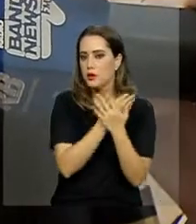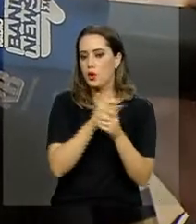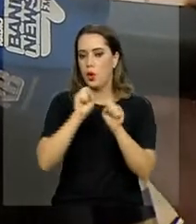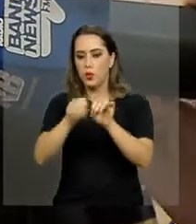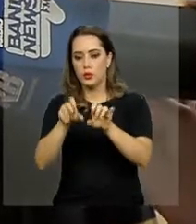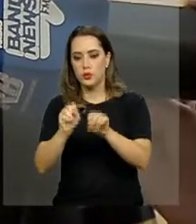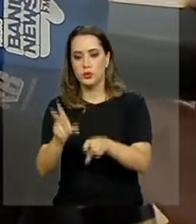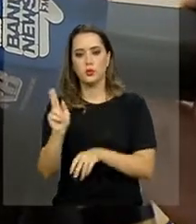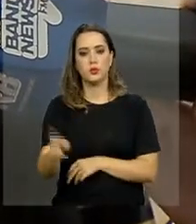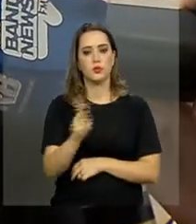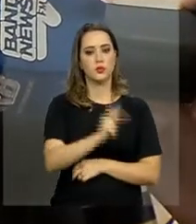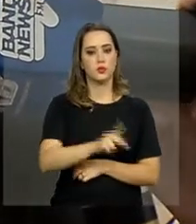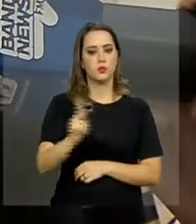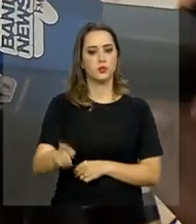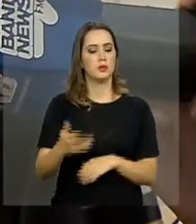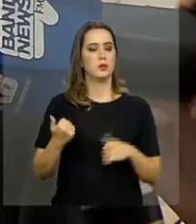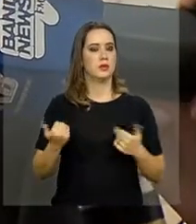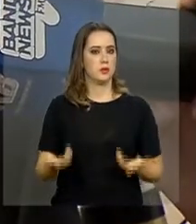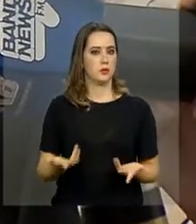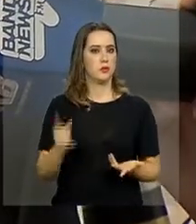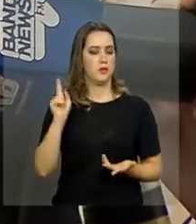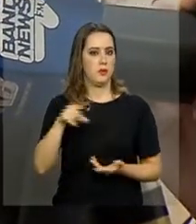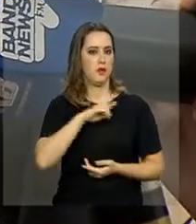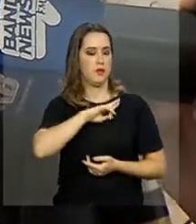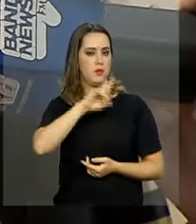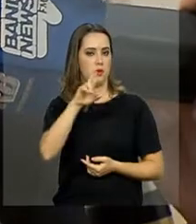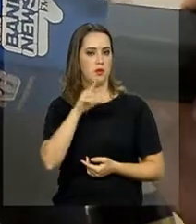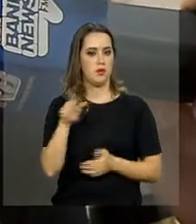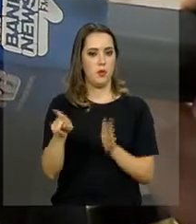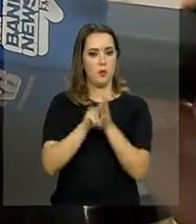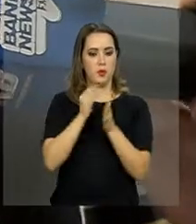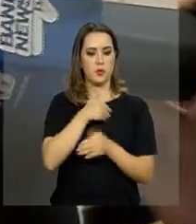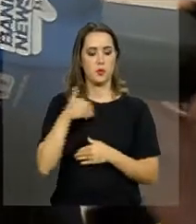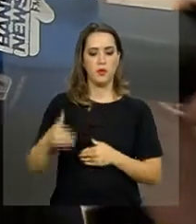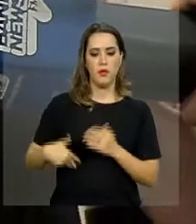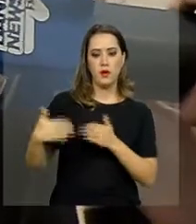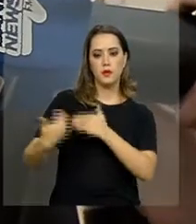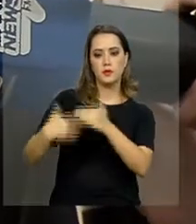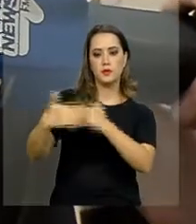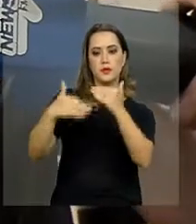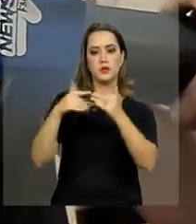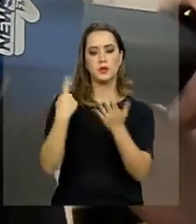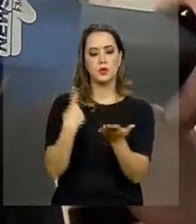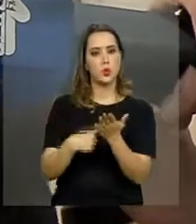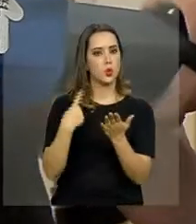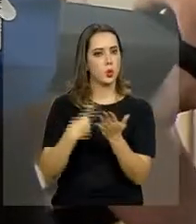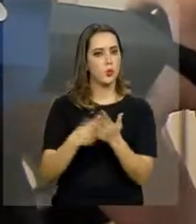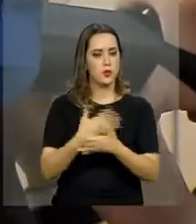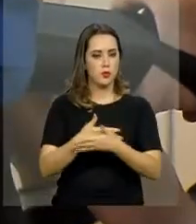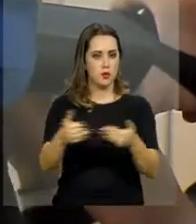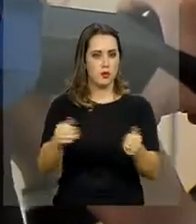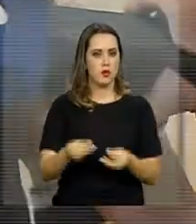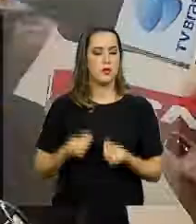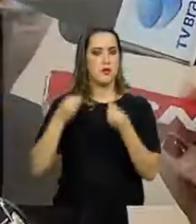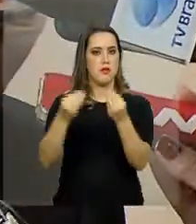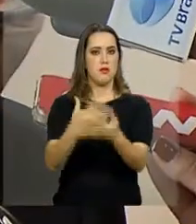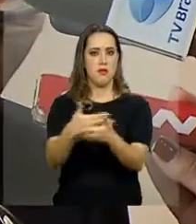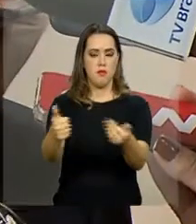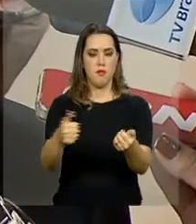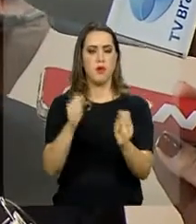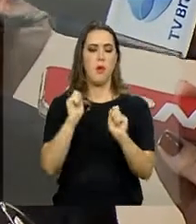consegue dar para os nossos professores, e é uma responsabilidade dos governos avançar nessa agenda, melhorar e dar mais condições.